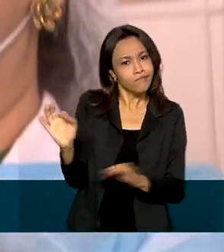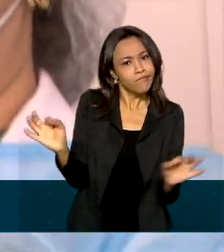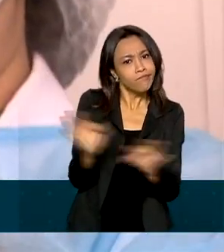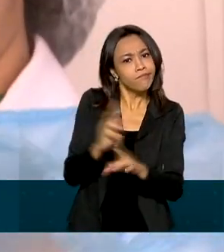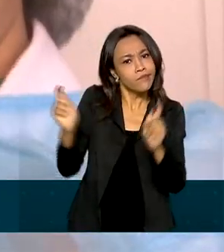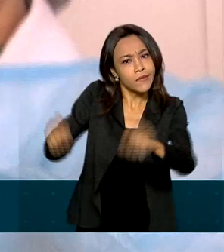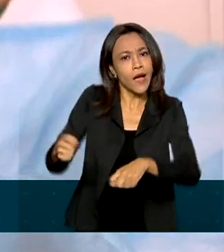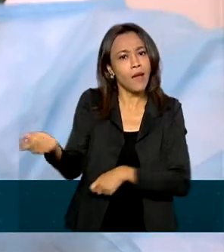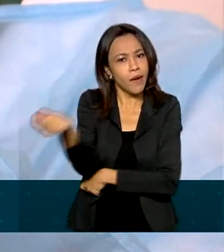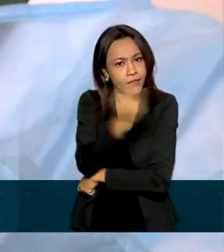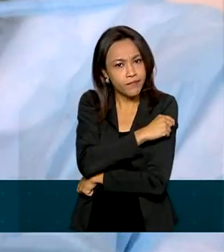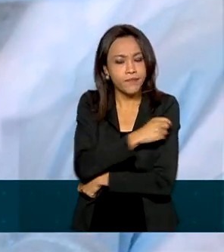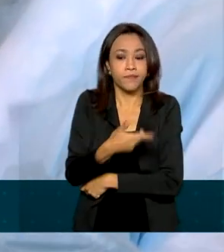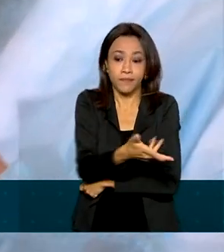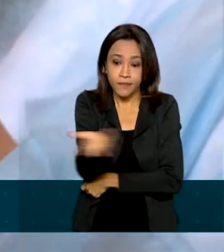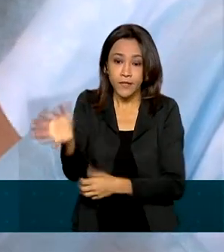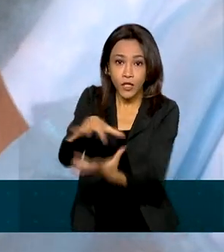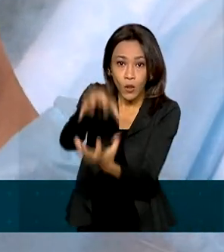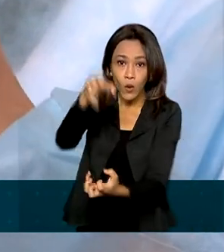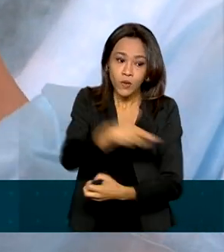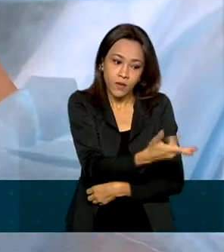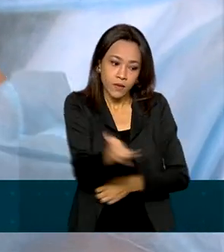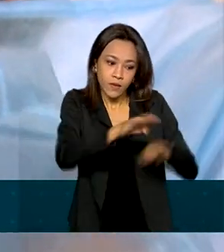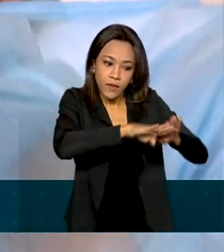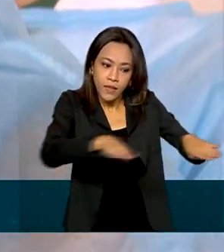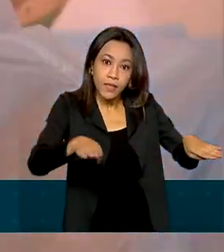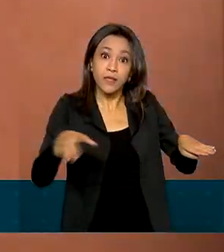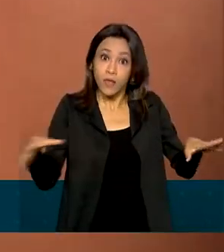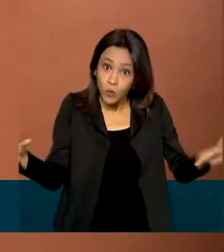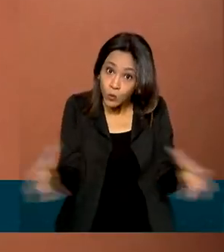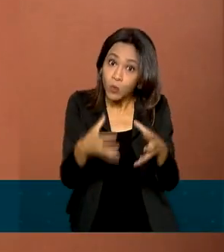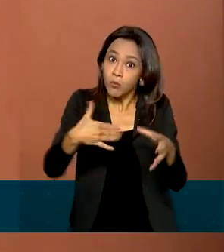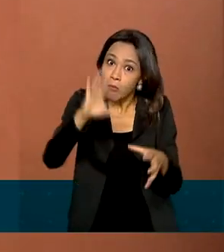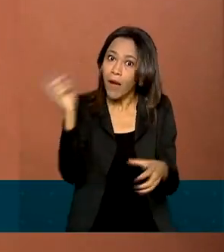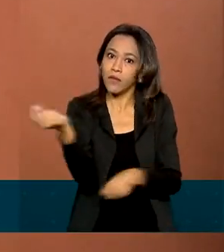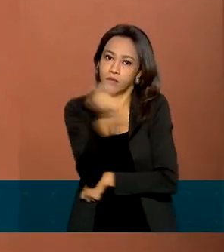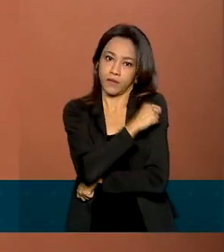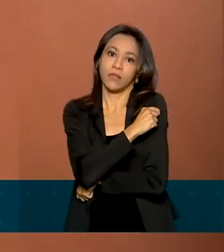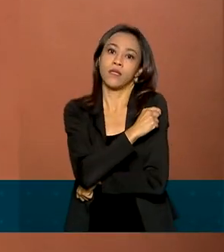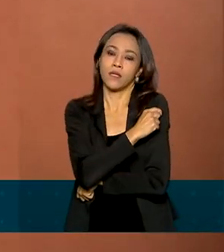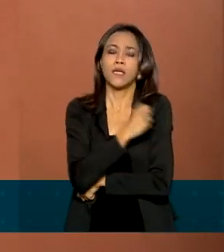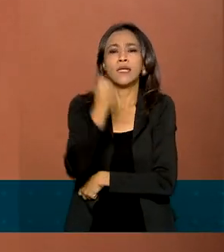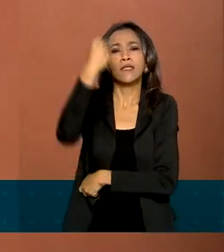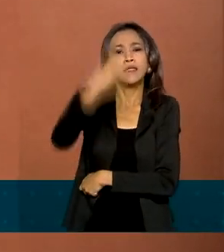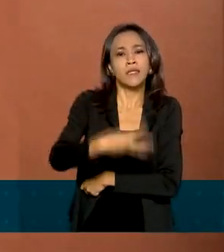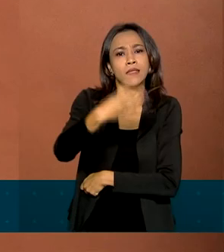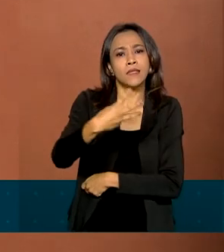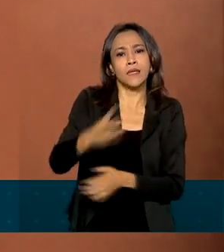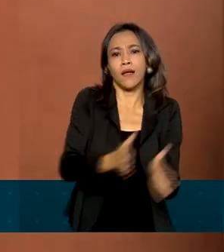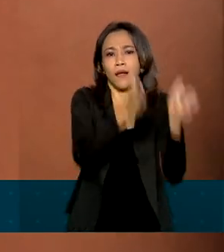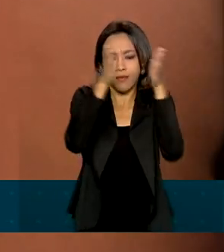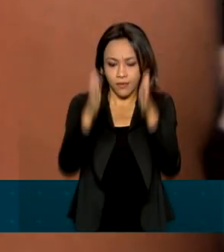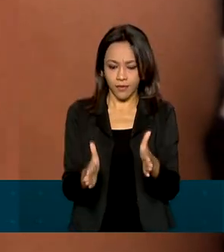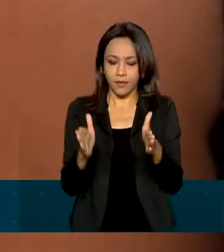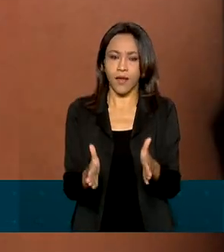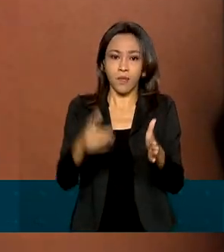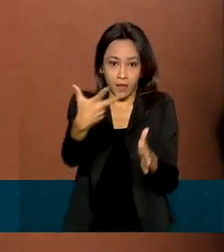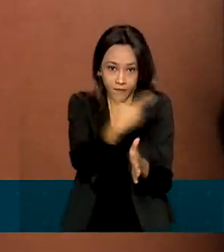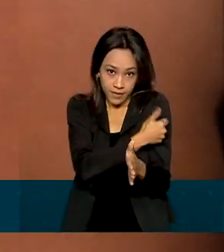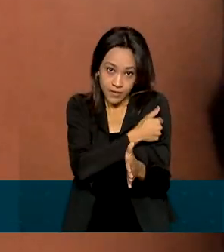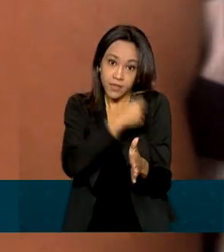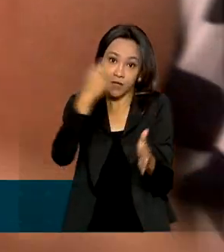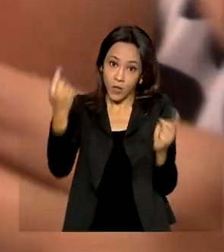vacina. Idosos e crianças são grupos que mais foram imunizados. E a terceira etapa da campanha contra a influenza começa